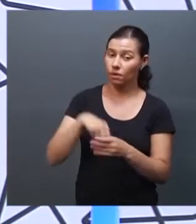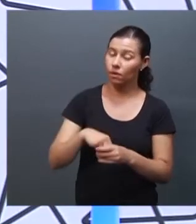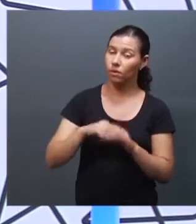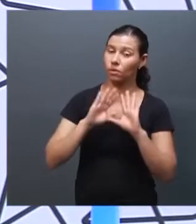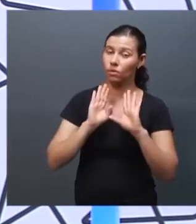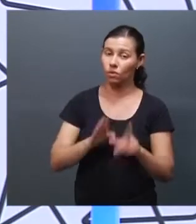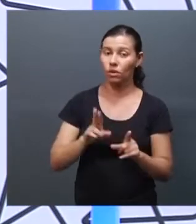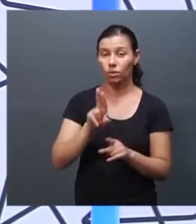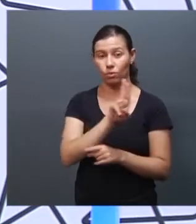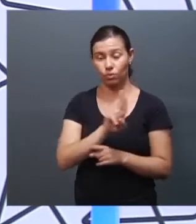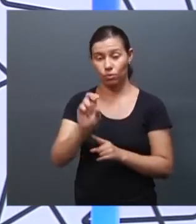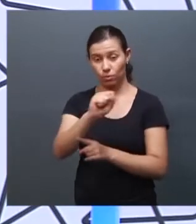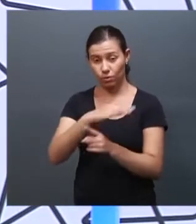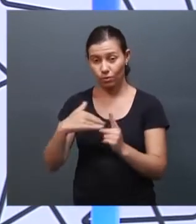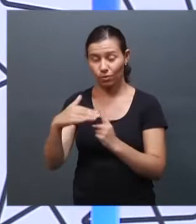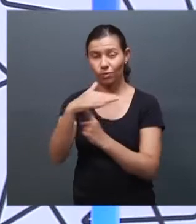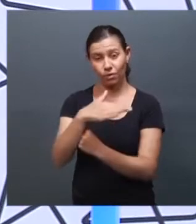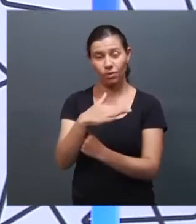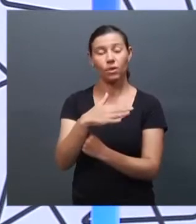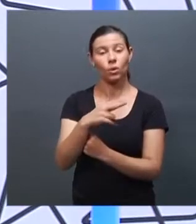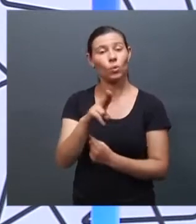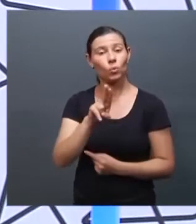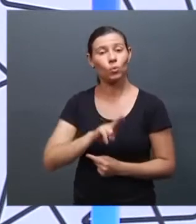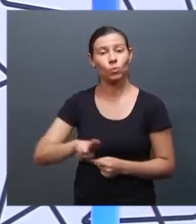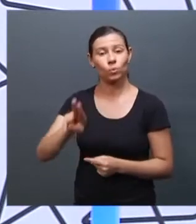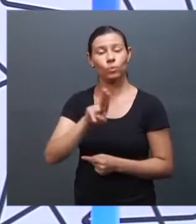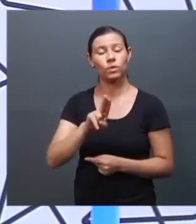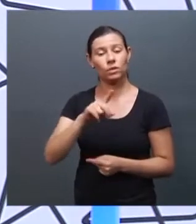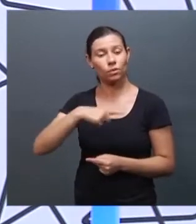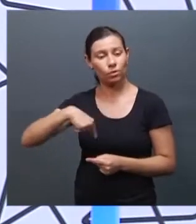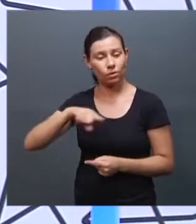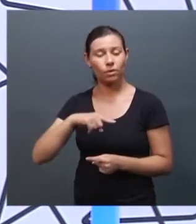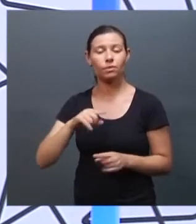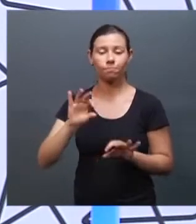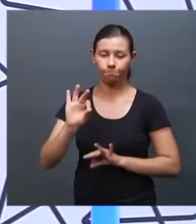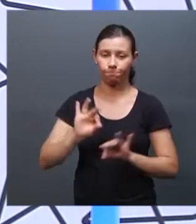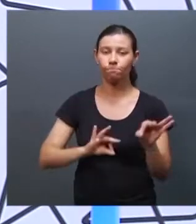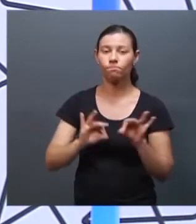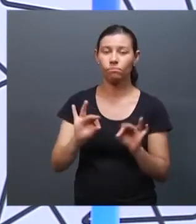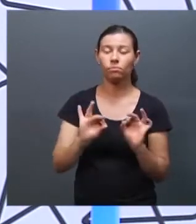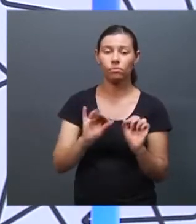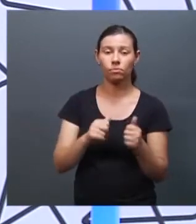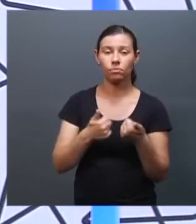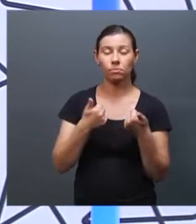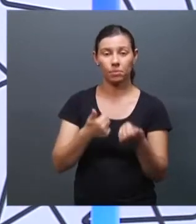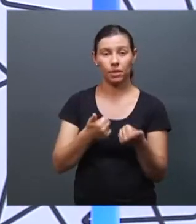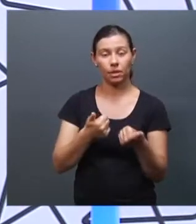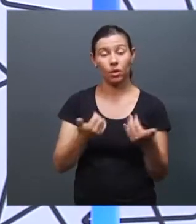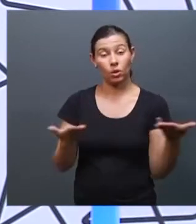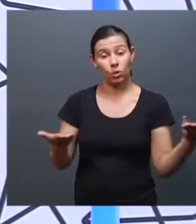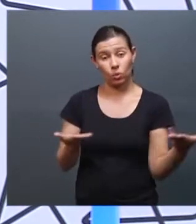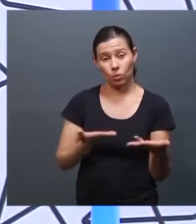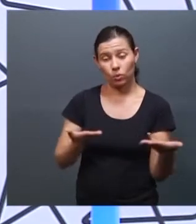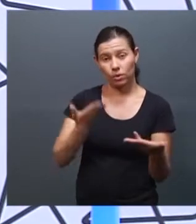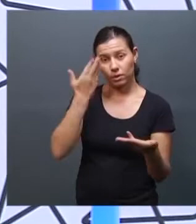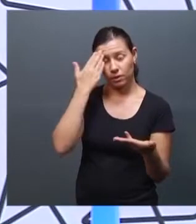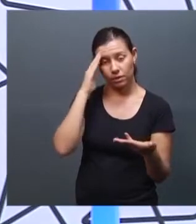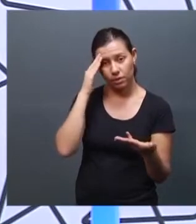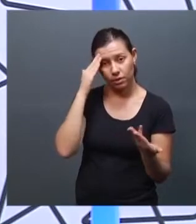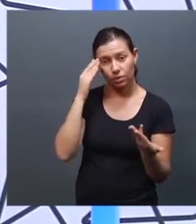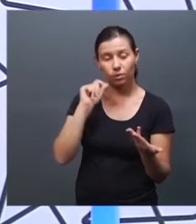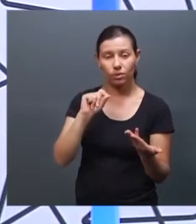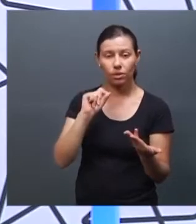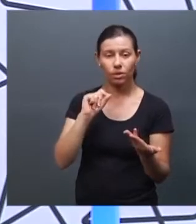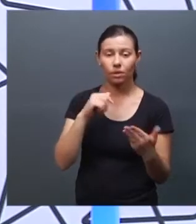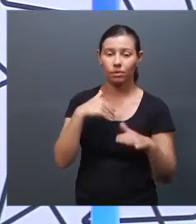ao nome social acho que a gente fez muito e hoje eu entendo que daqui a pouco vai se